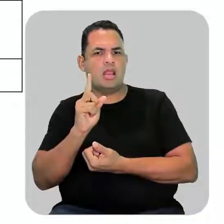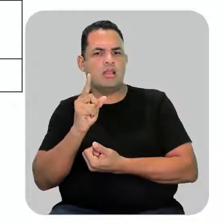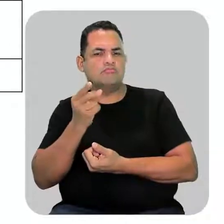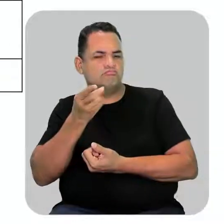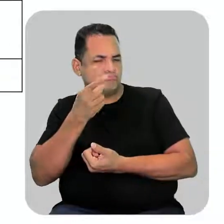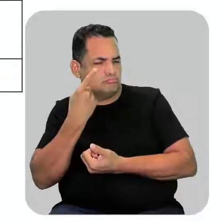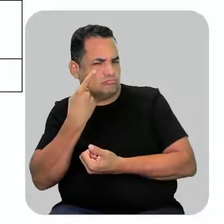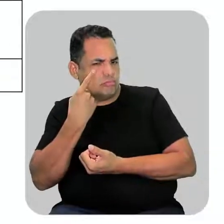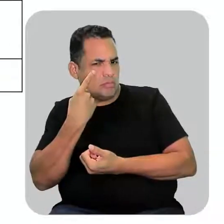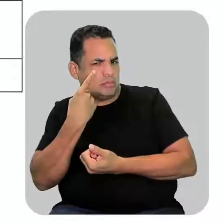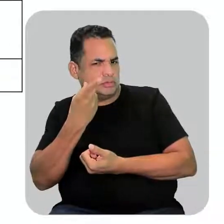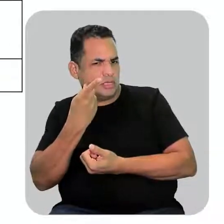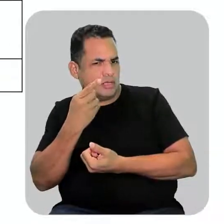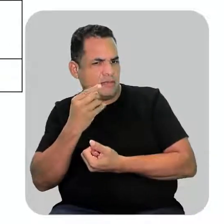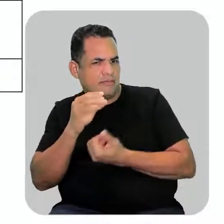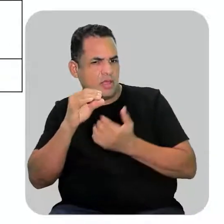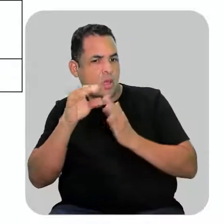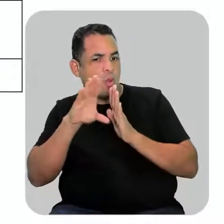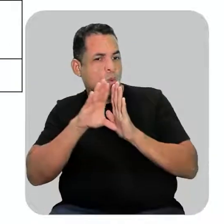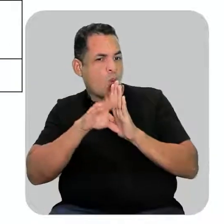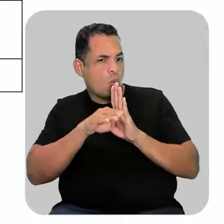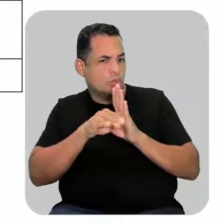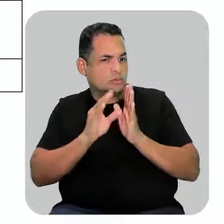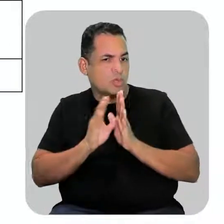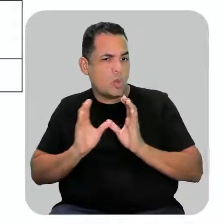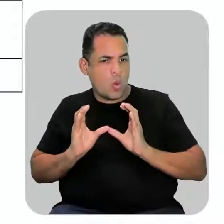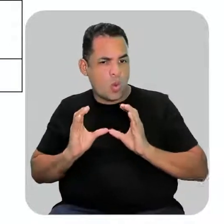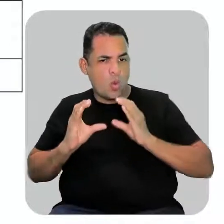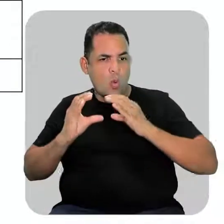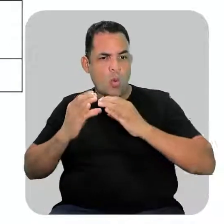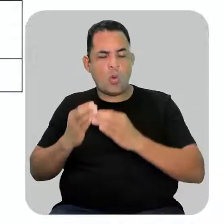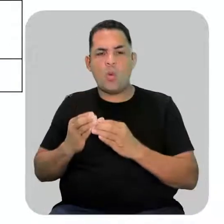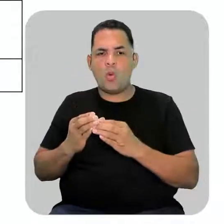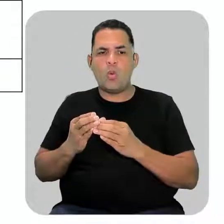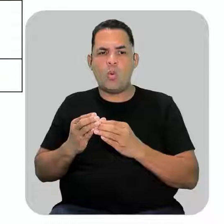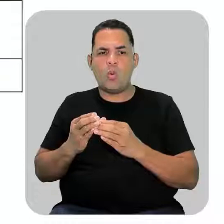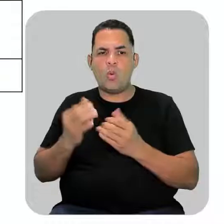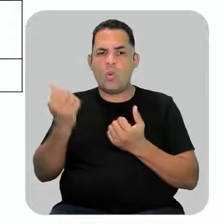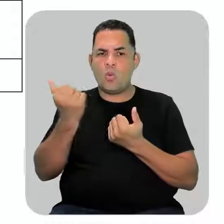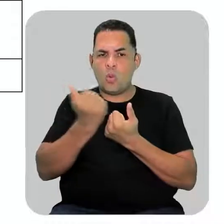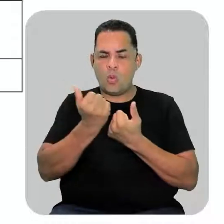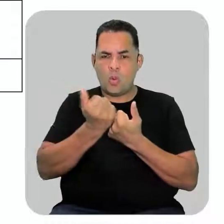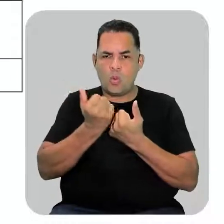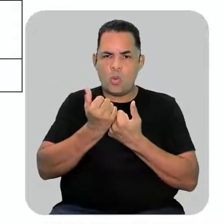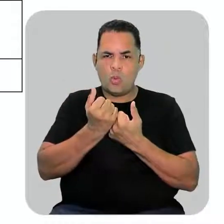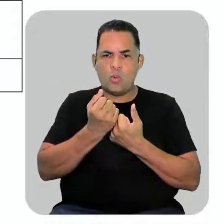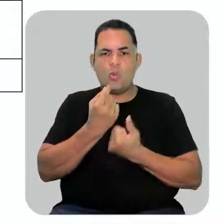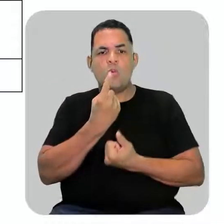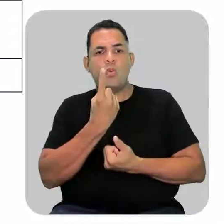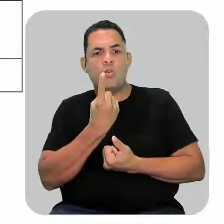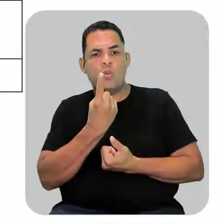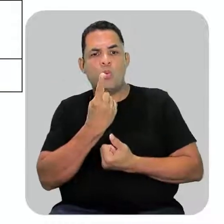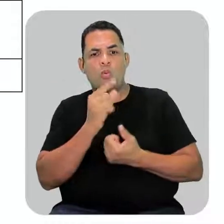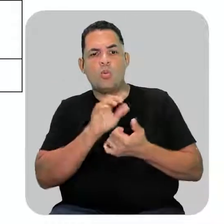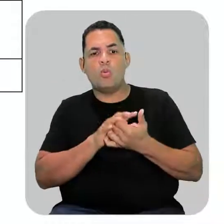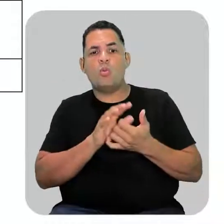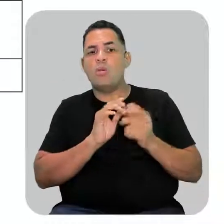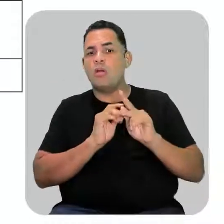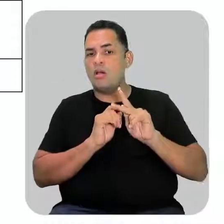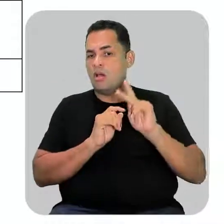definição. São aqueles grupos que substituem um hidrogênio